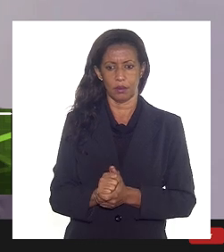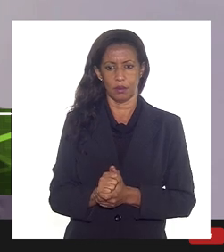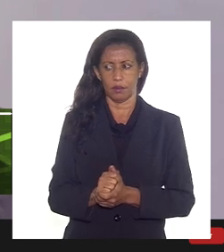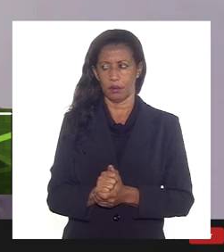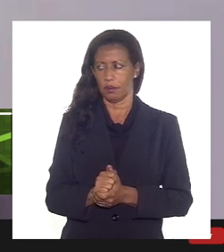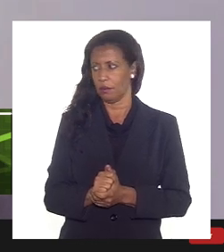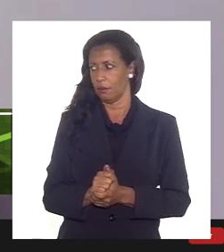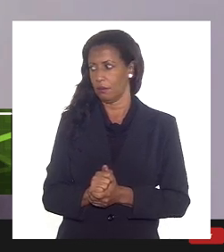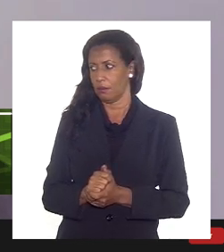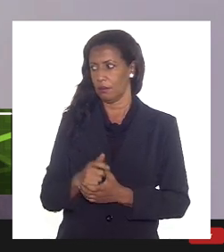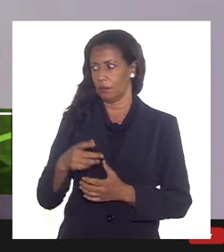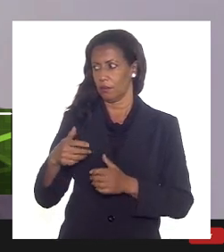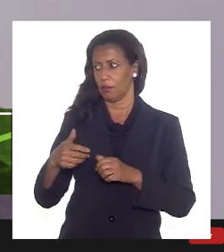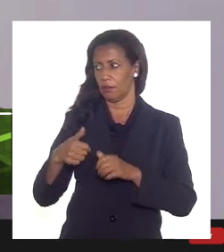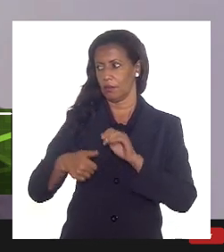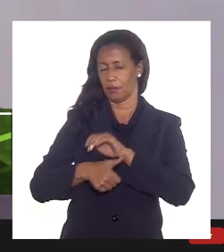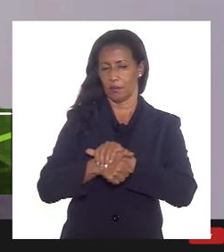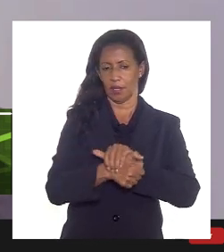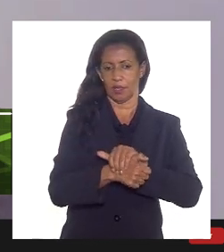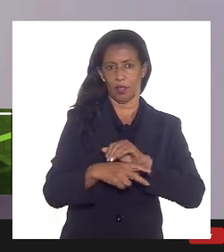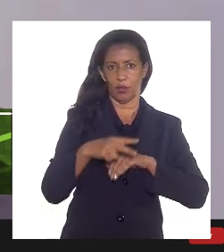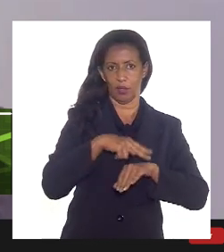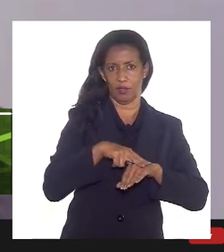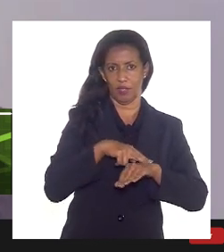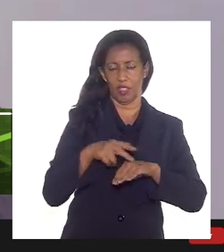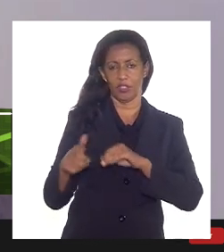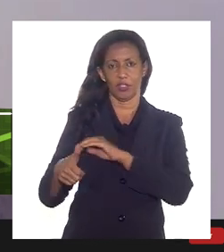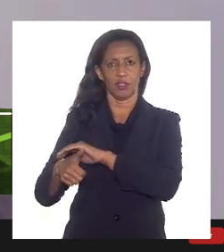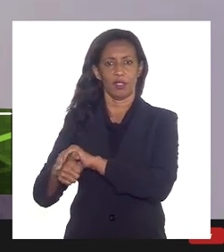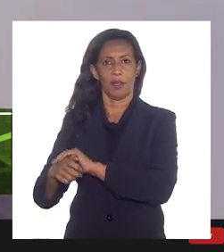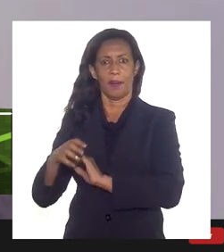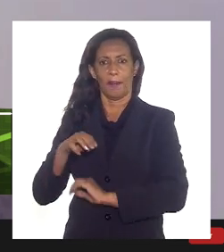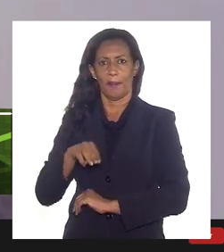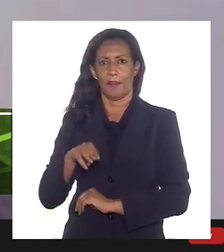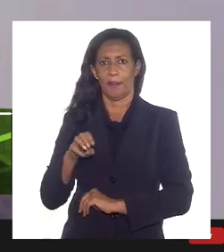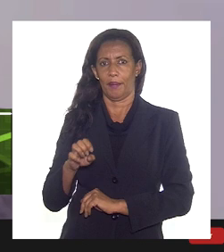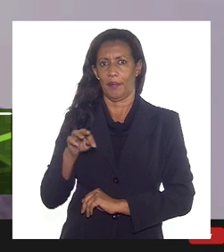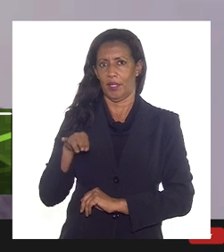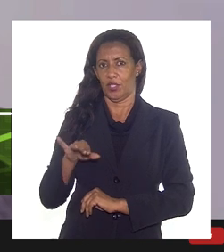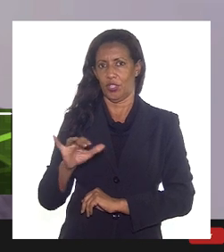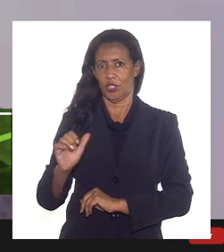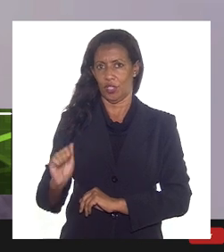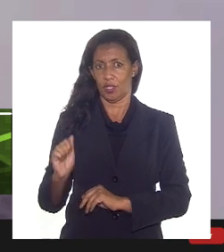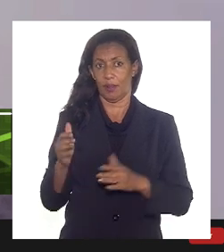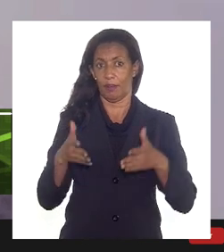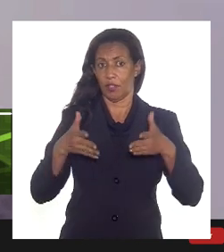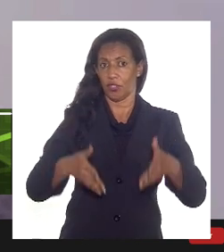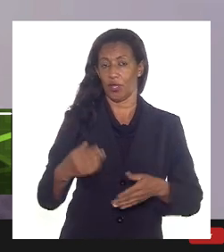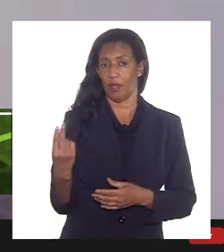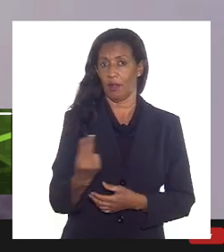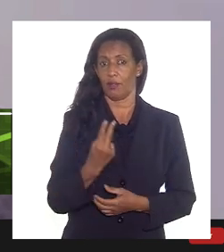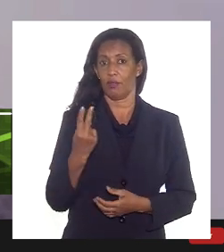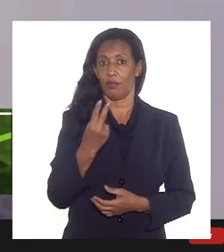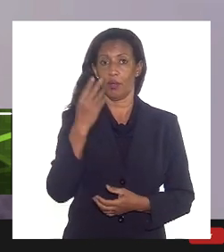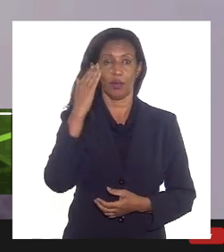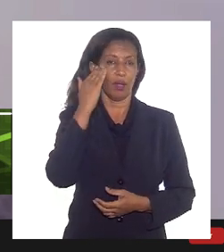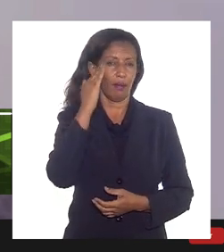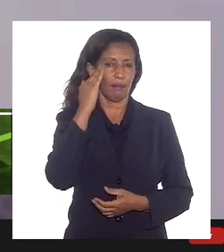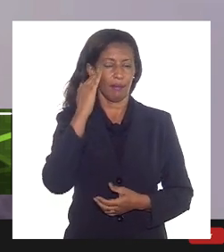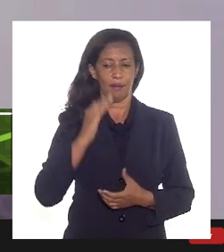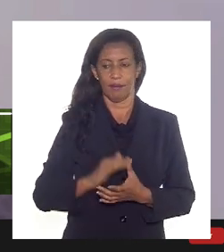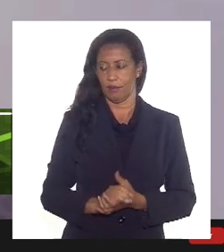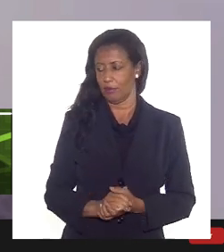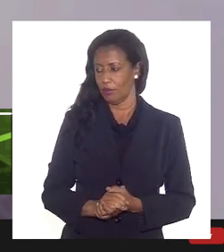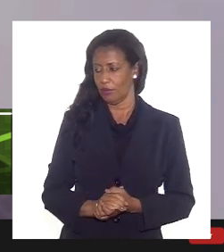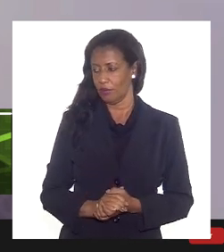Sernambi, Tartaruga Verde, Tartaruga Mestiça, exatamente para chegar no valor que ela entende devido, no